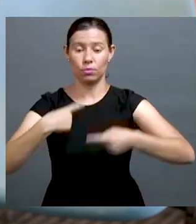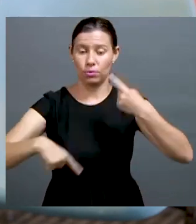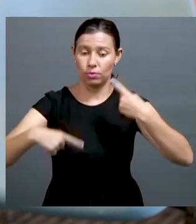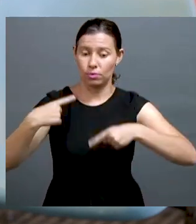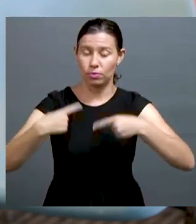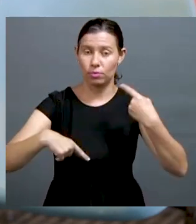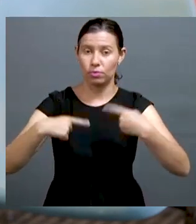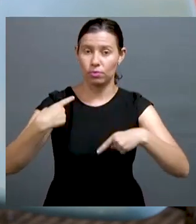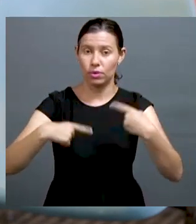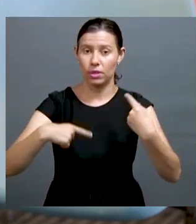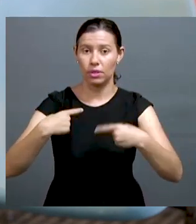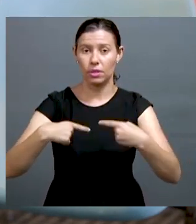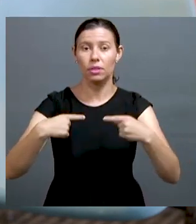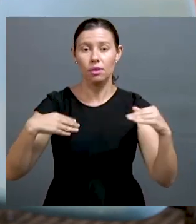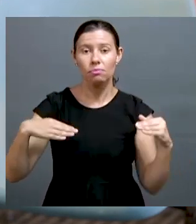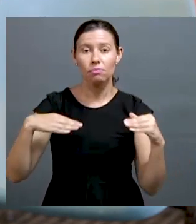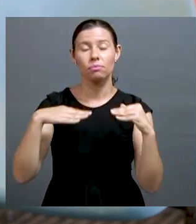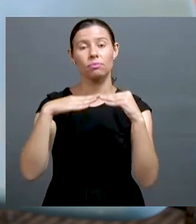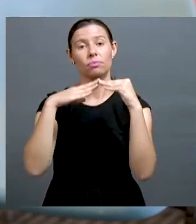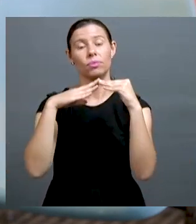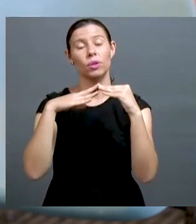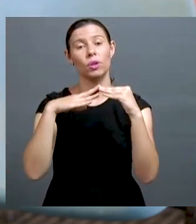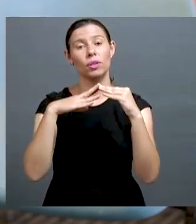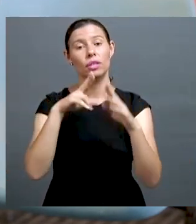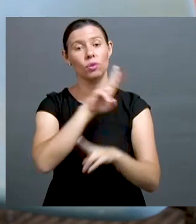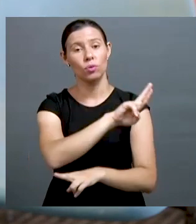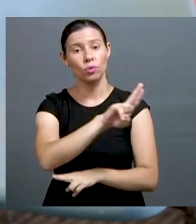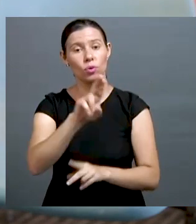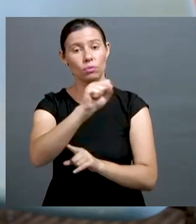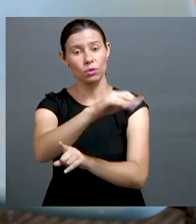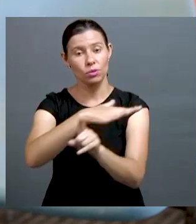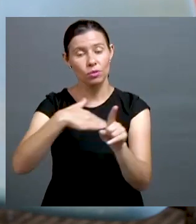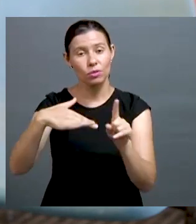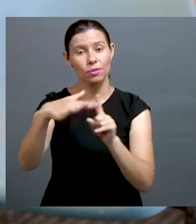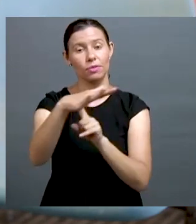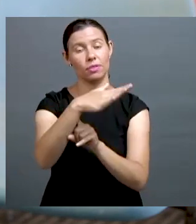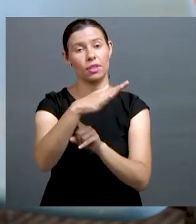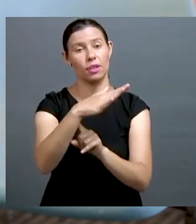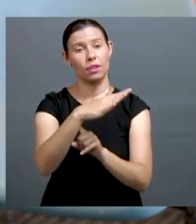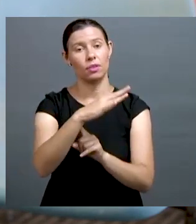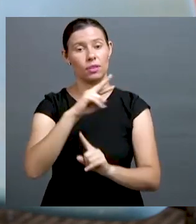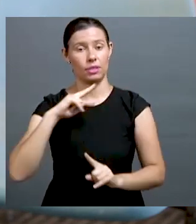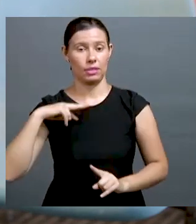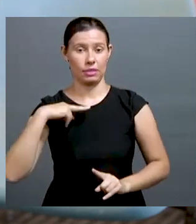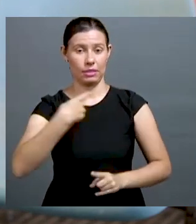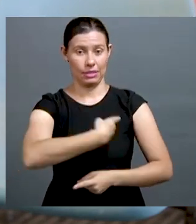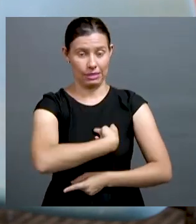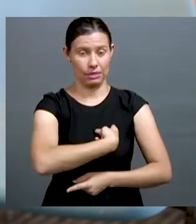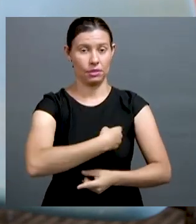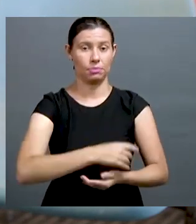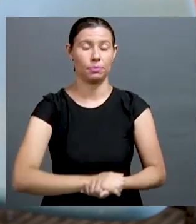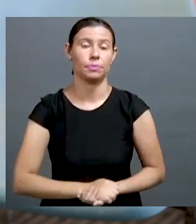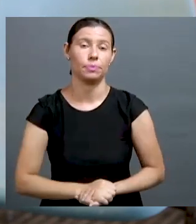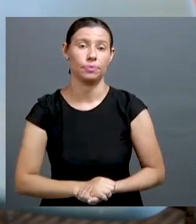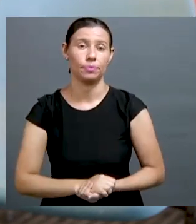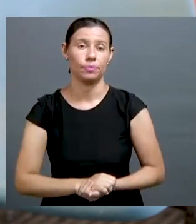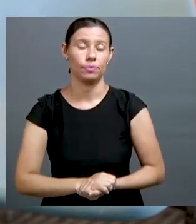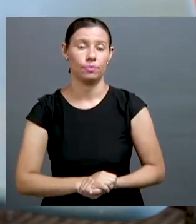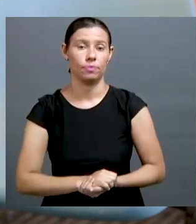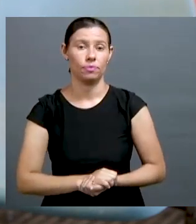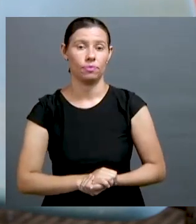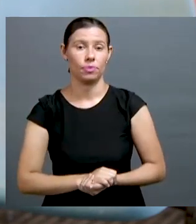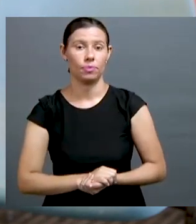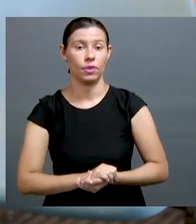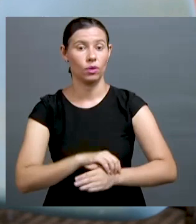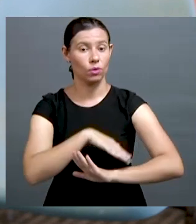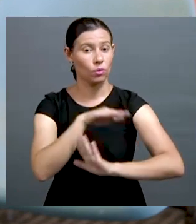pensar que nós aprovamos a política, né, na primeira mesma, a gente aprovou o nome social na universidade, o uso